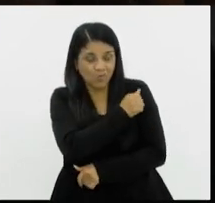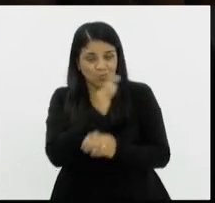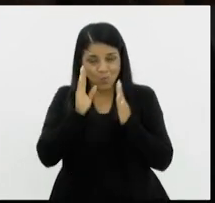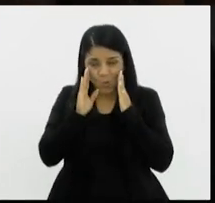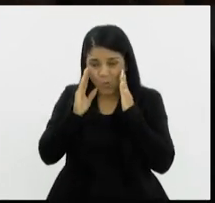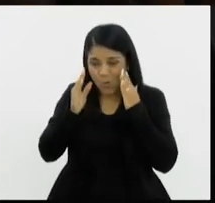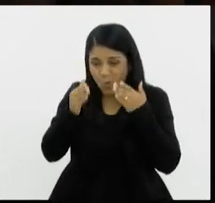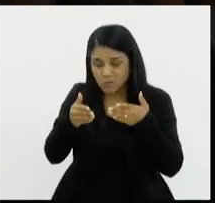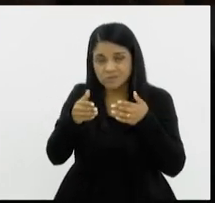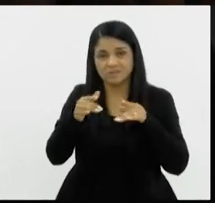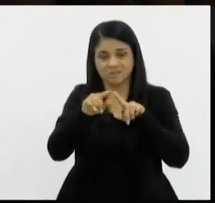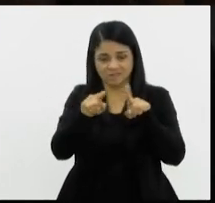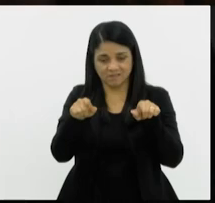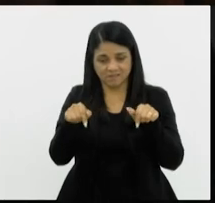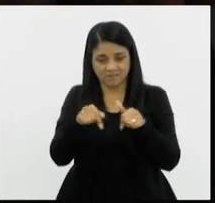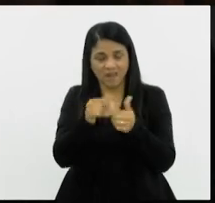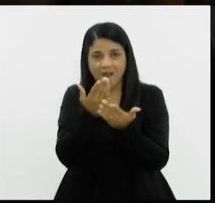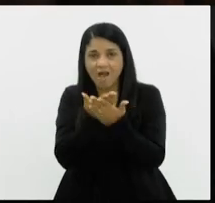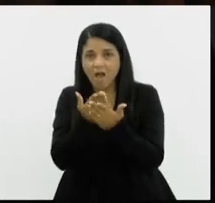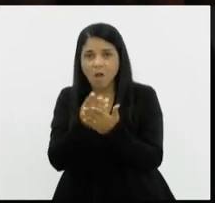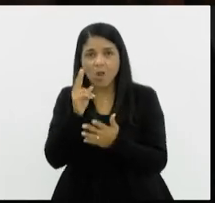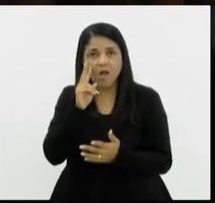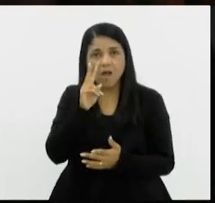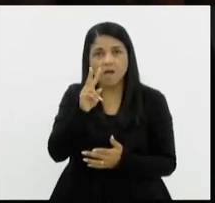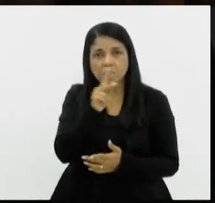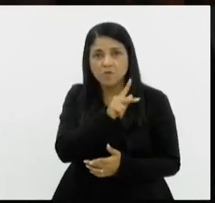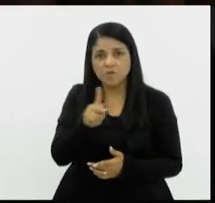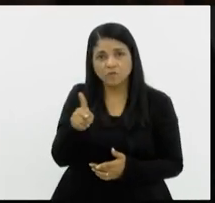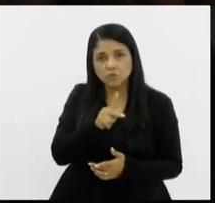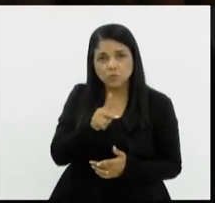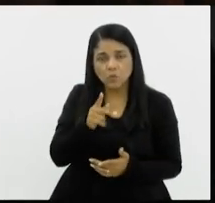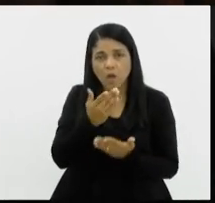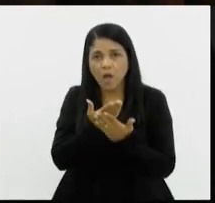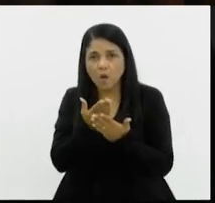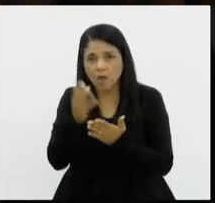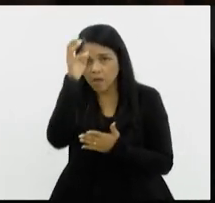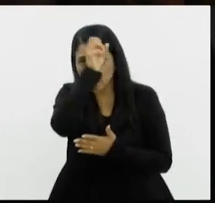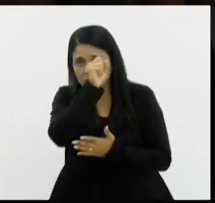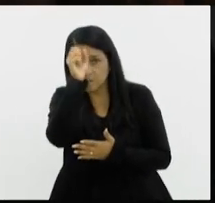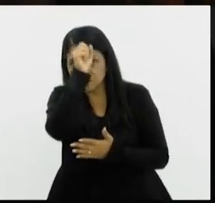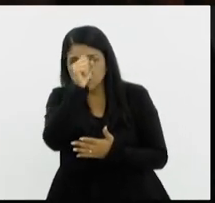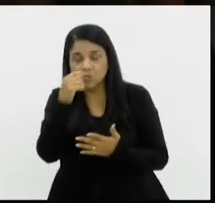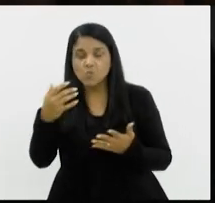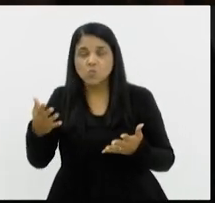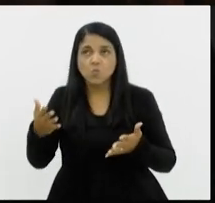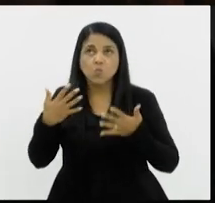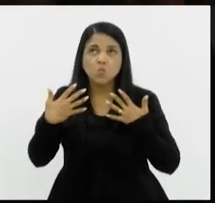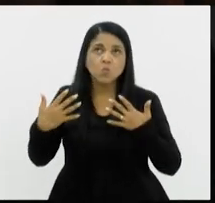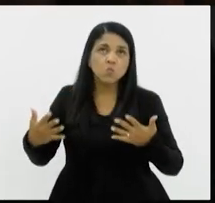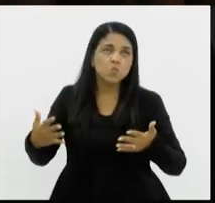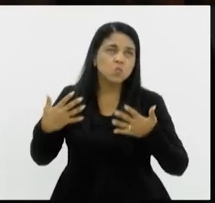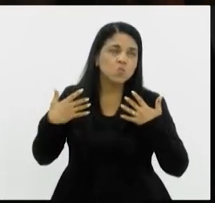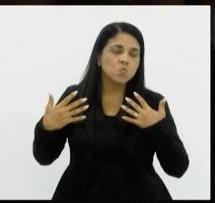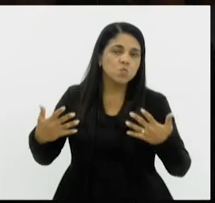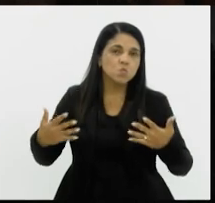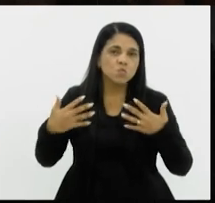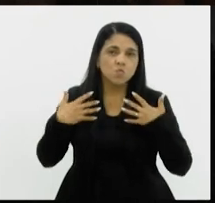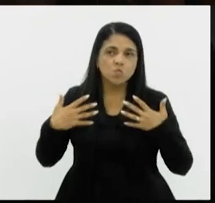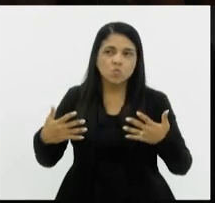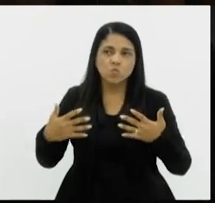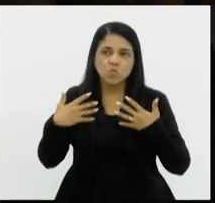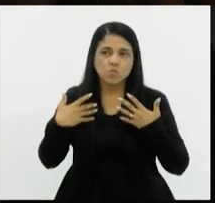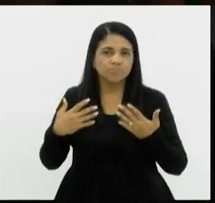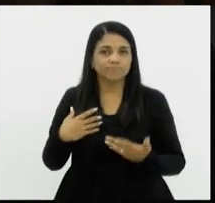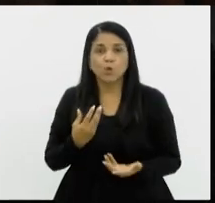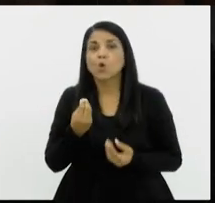dentro da sala de aula, prestando atenção no professor ou na professora, com calor intenso que vem fazendo, senhor presidente, não tem